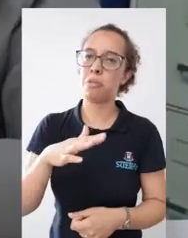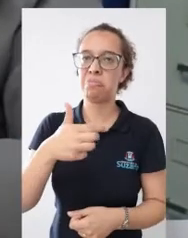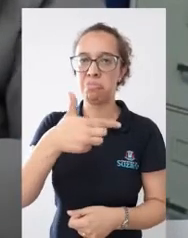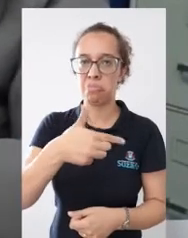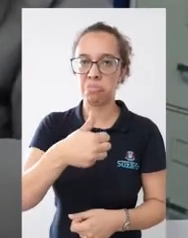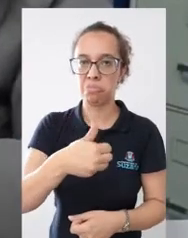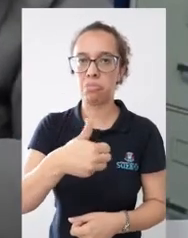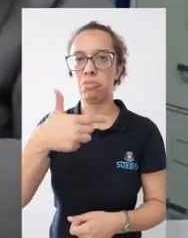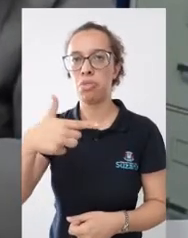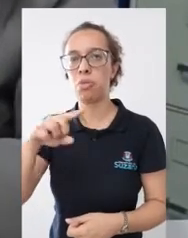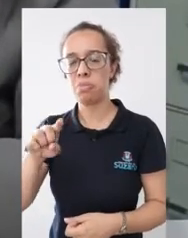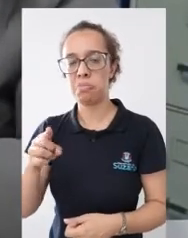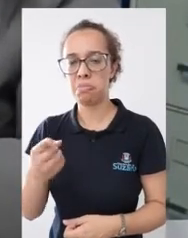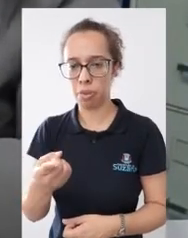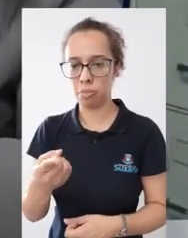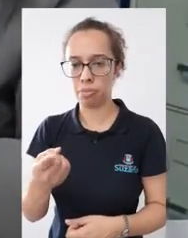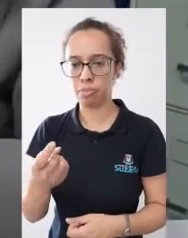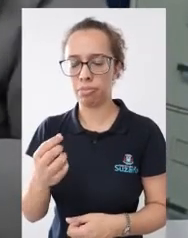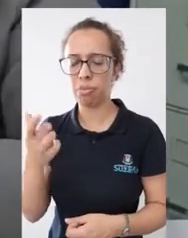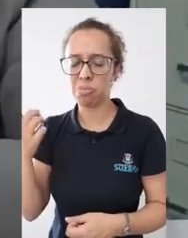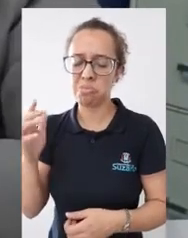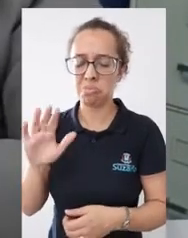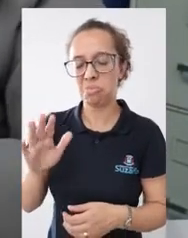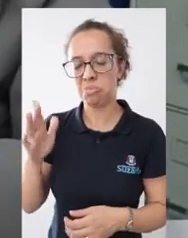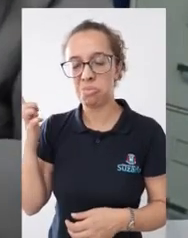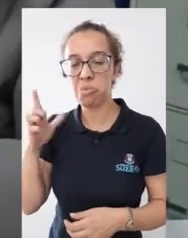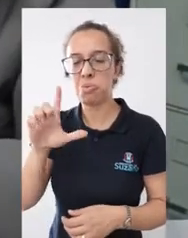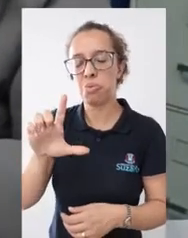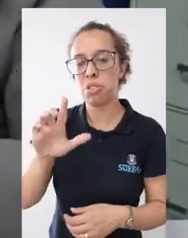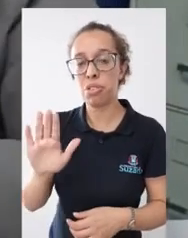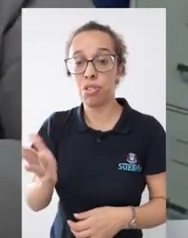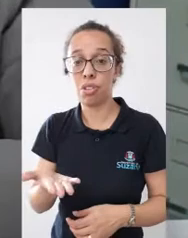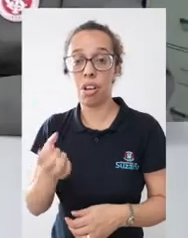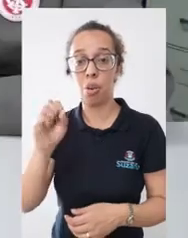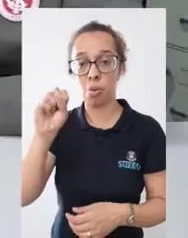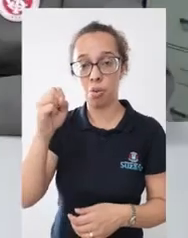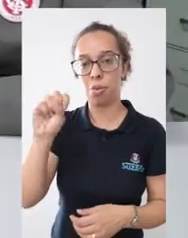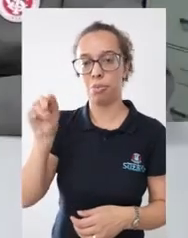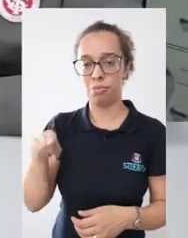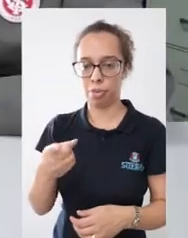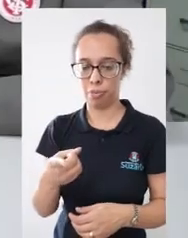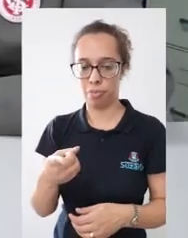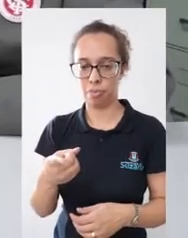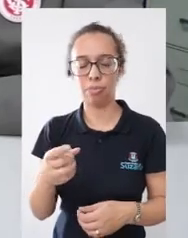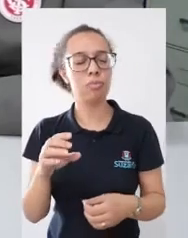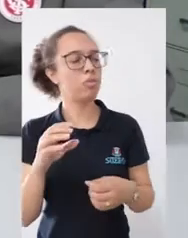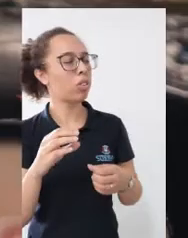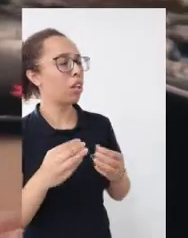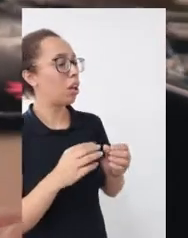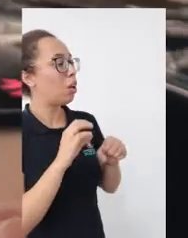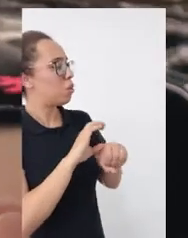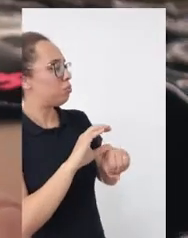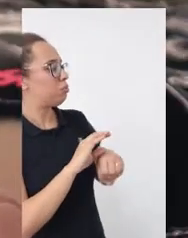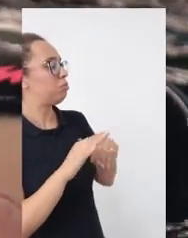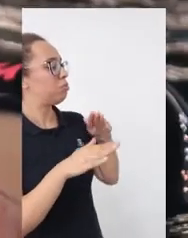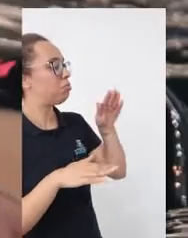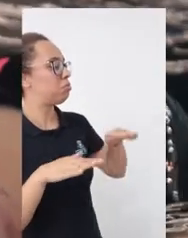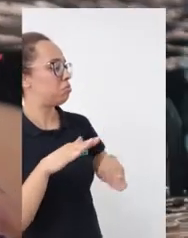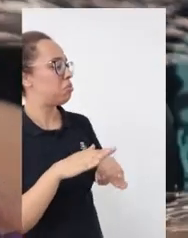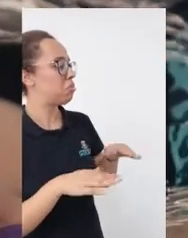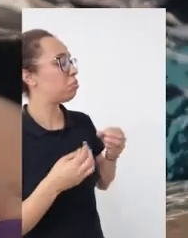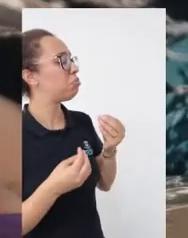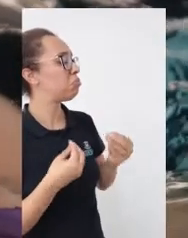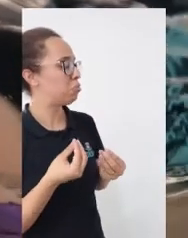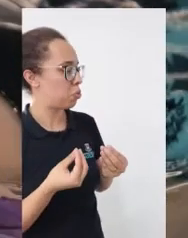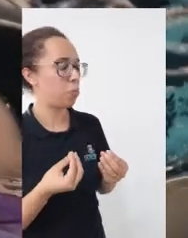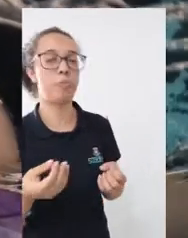fazer esse trabalho e já estamos chegando bem próximo da média, já estamos com quase 8 mil. E as aulas de natação, como estão? Hoje já estamos com 3 mil